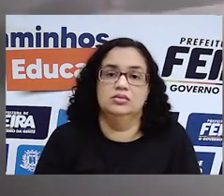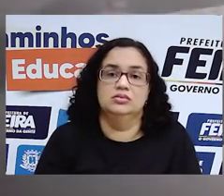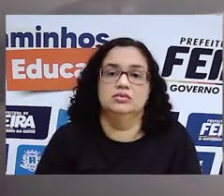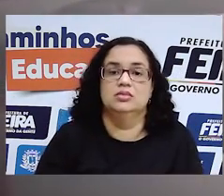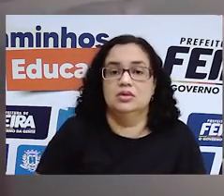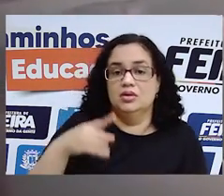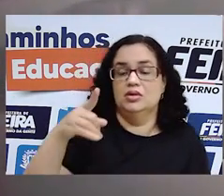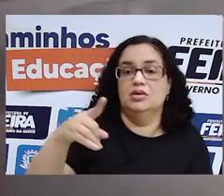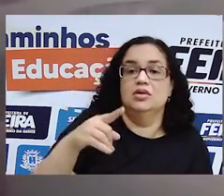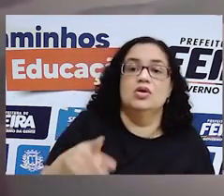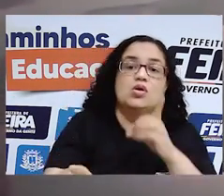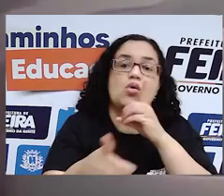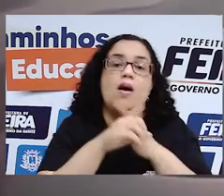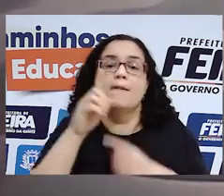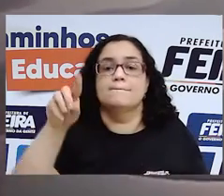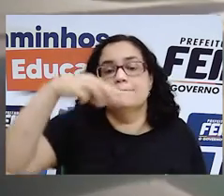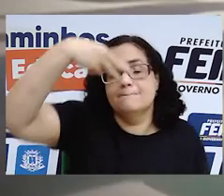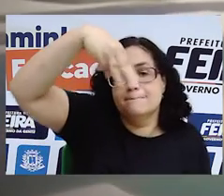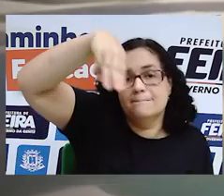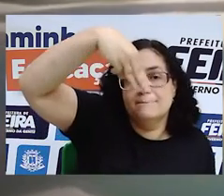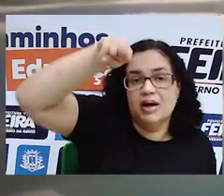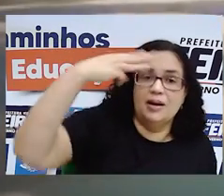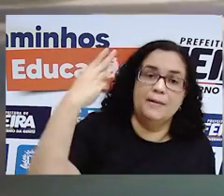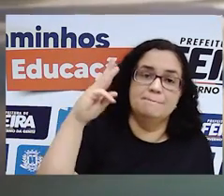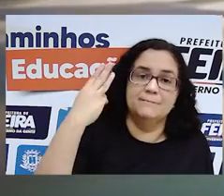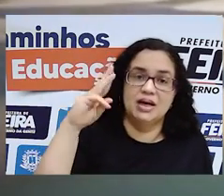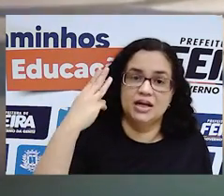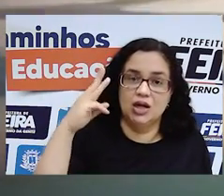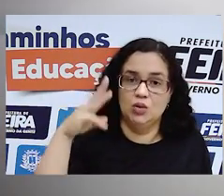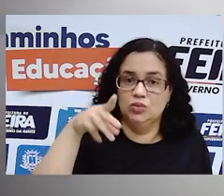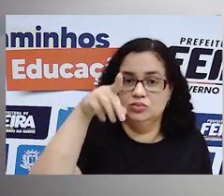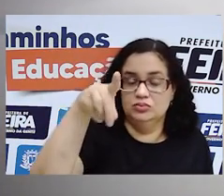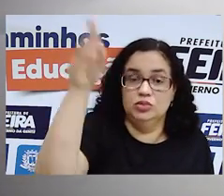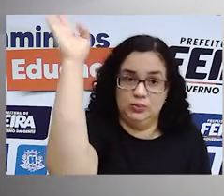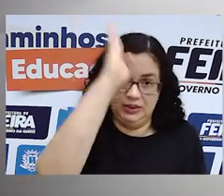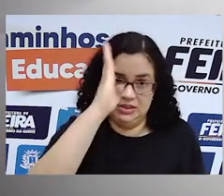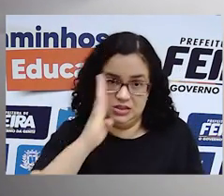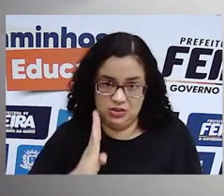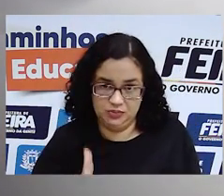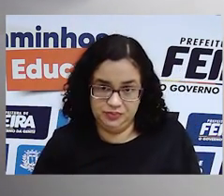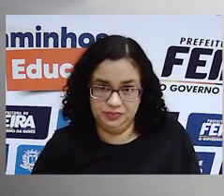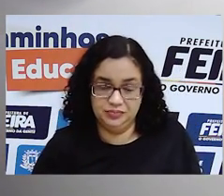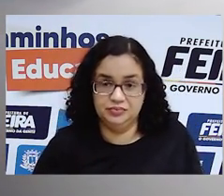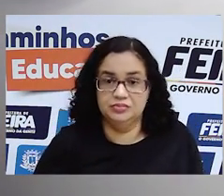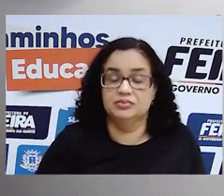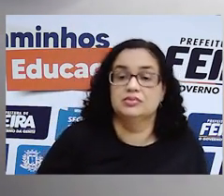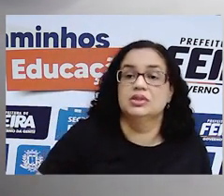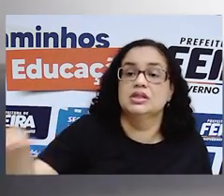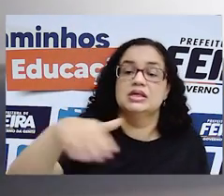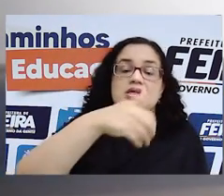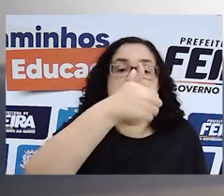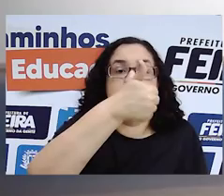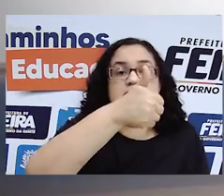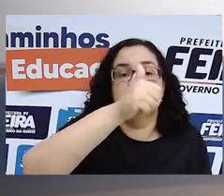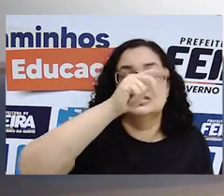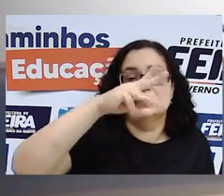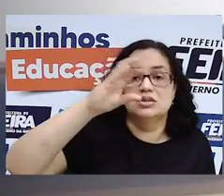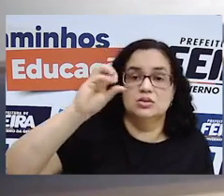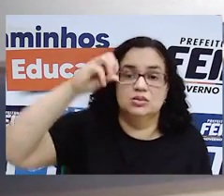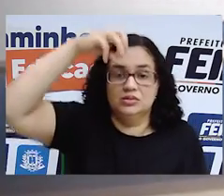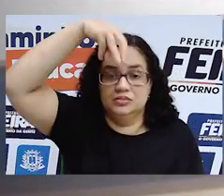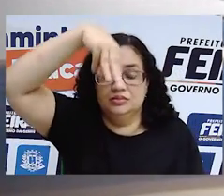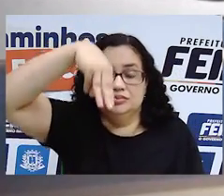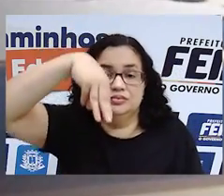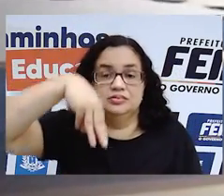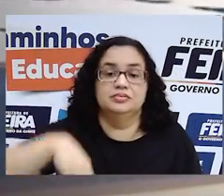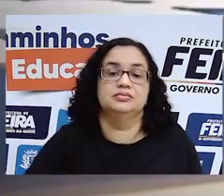Parque Nacional dos Lençóis Maranhenses Está situado ao norte de Brasil e tem uma superfície de 150 mil hectares que